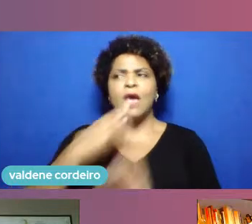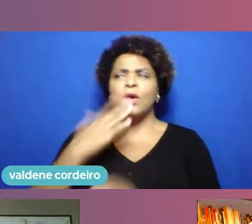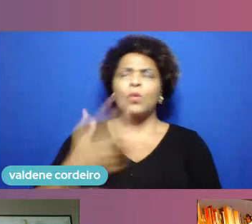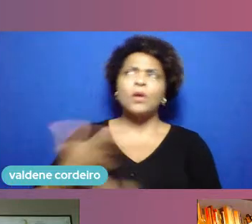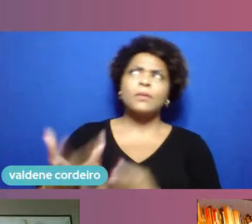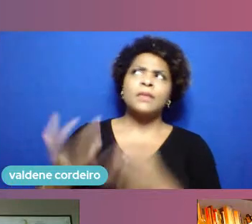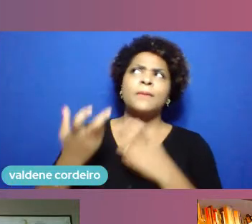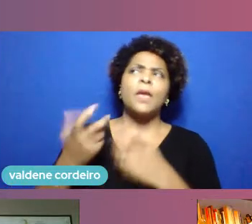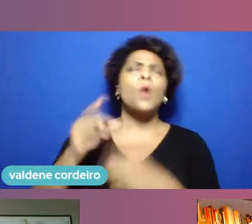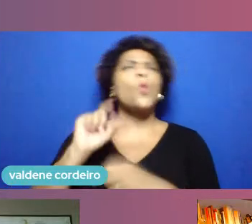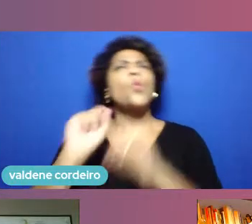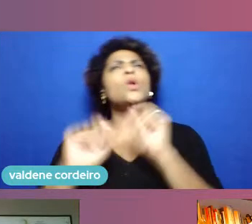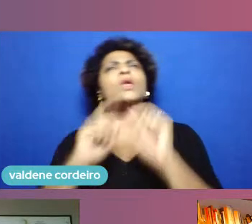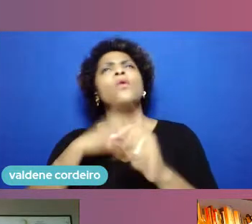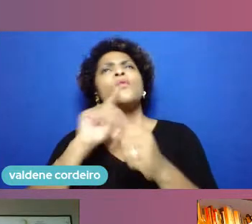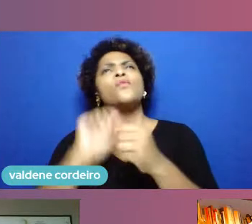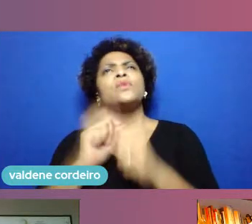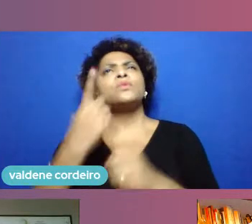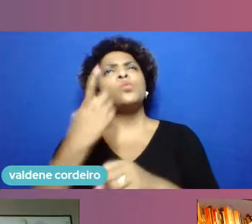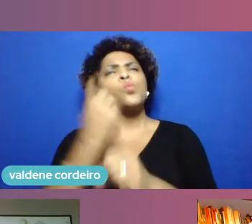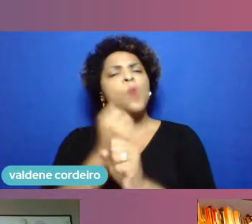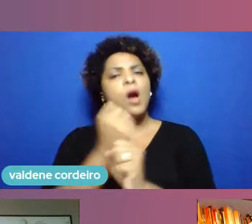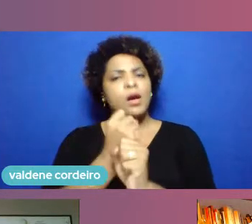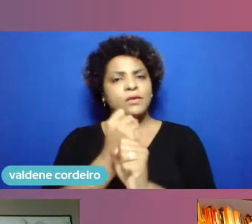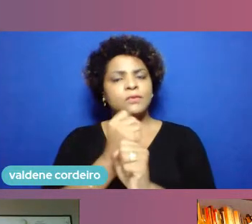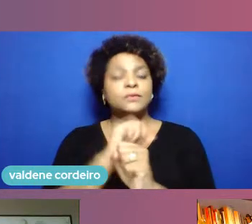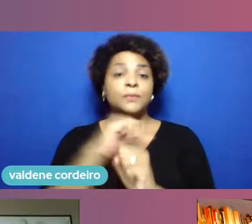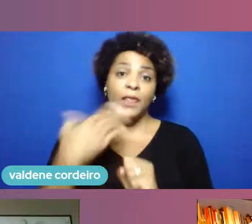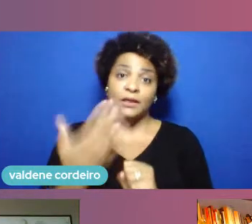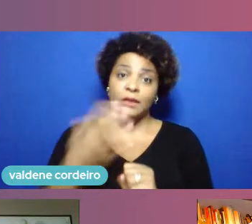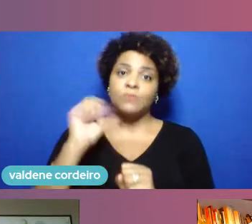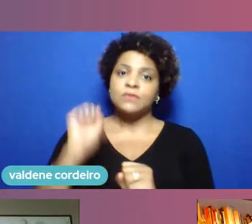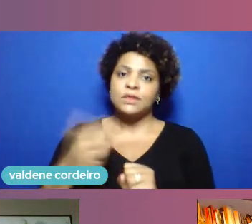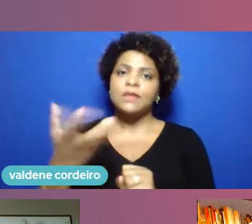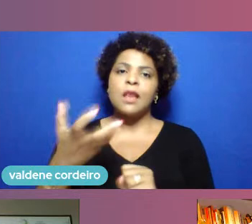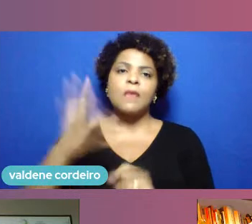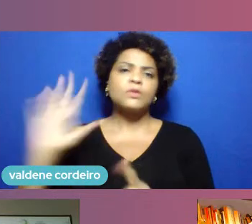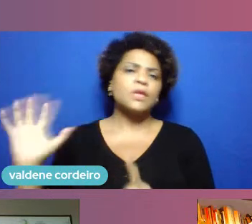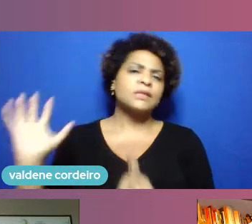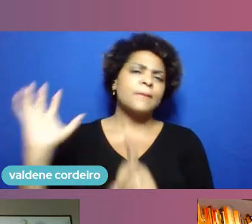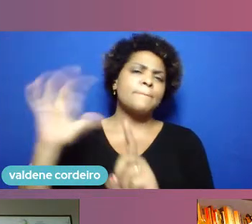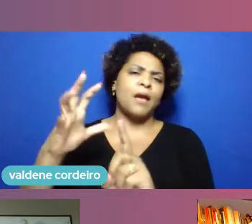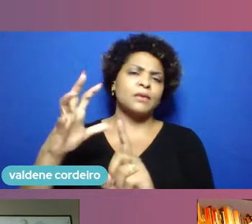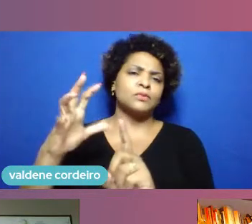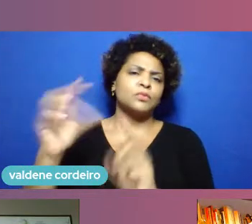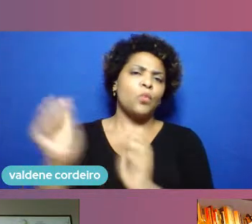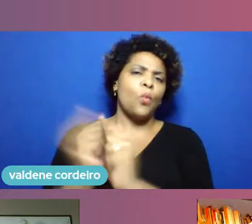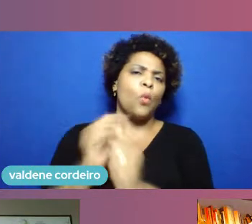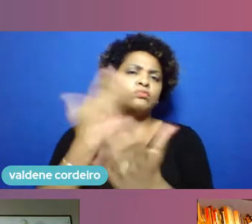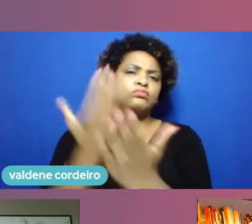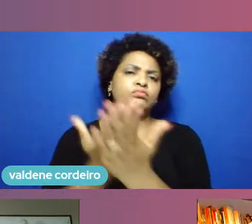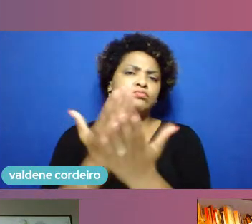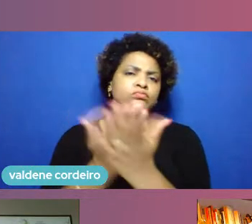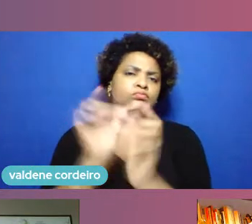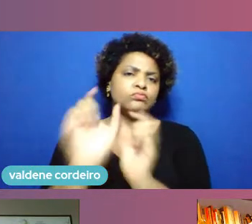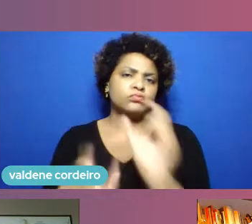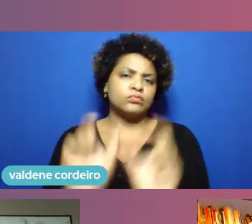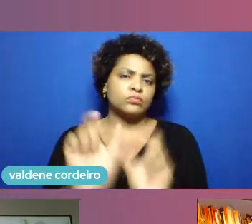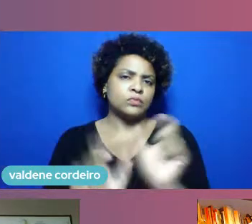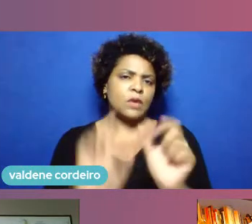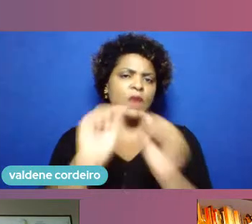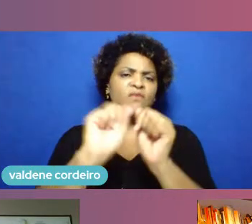Então, foi muito de gerar esse impacto perante esses estudantes e fizemos diversos eventos de